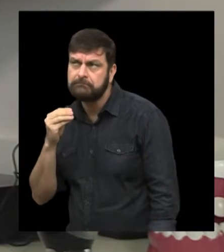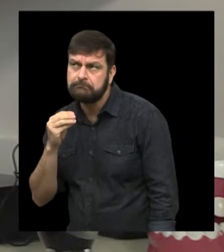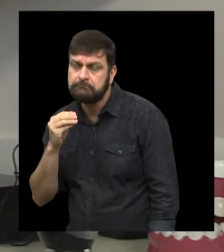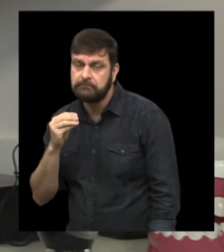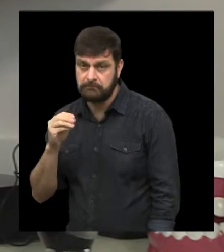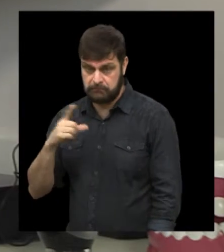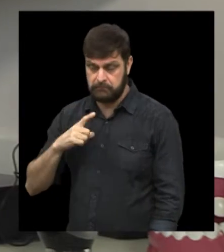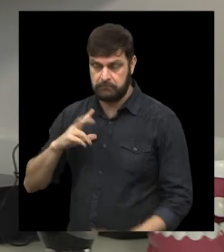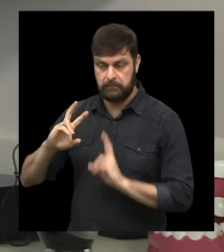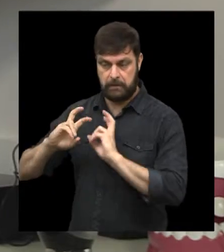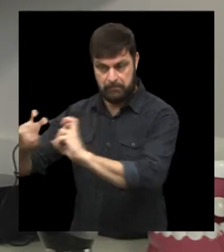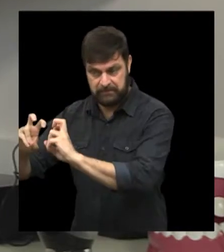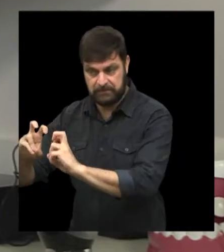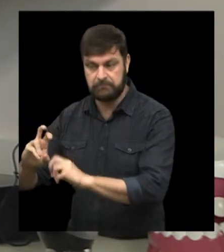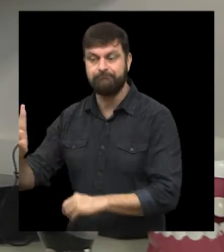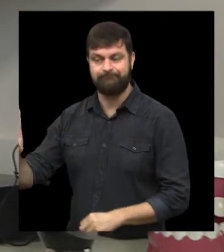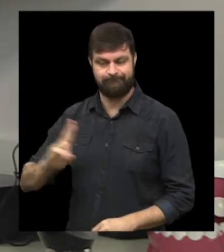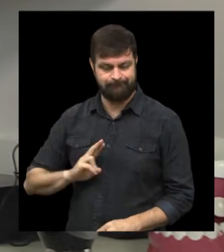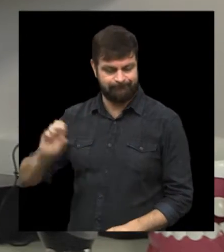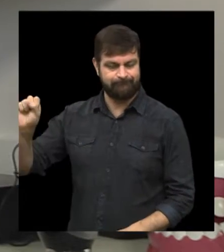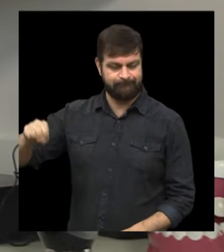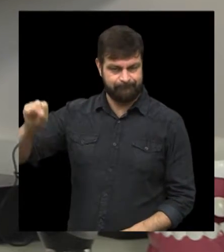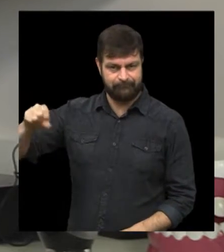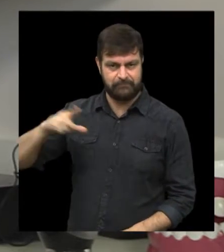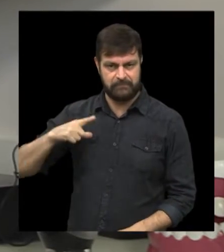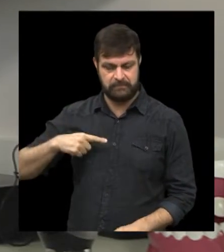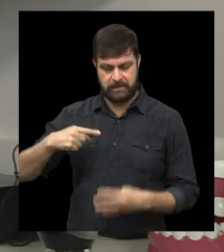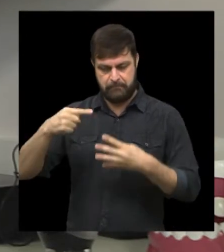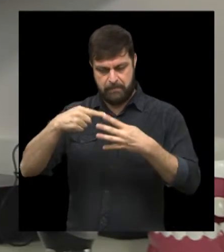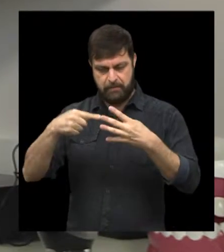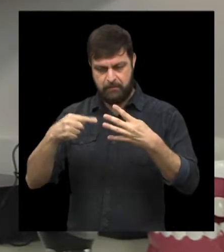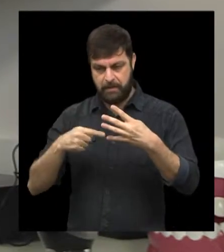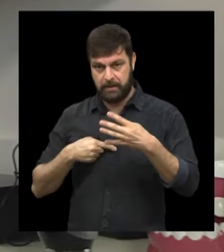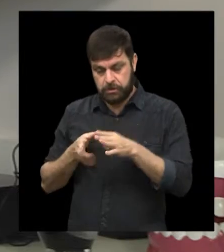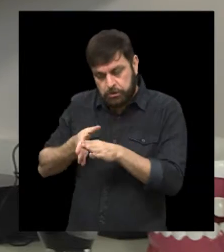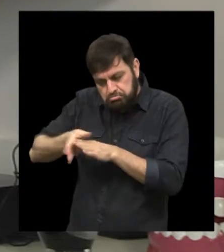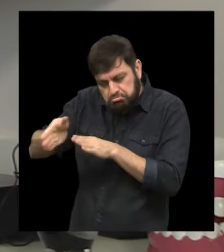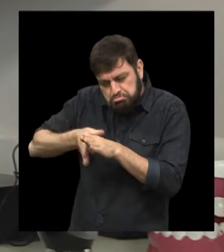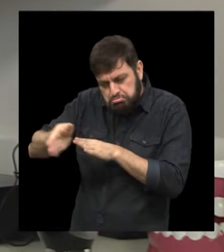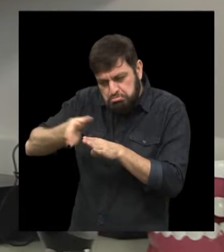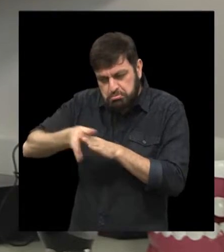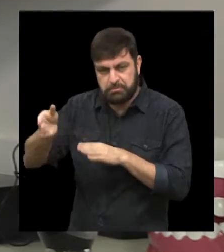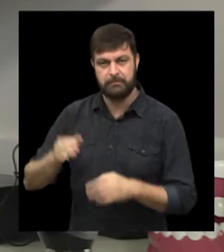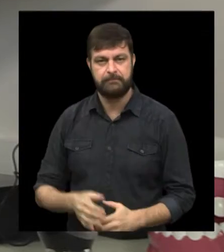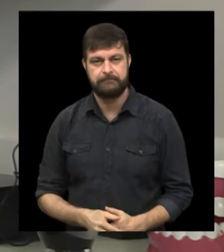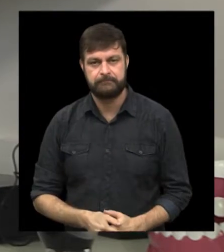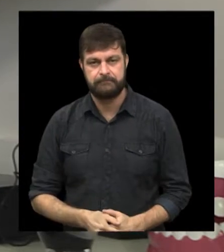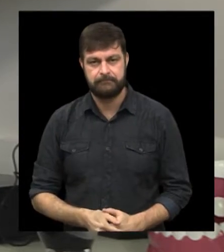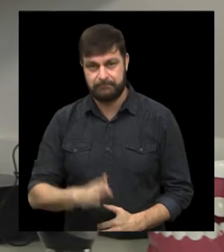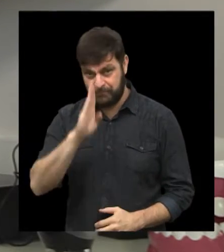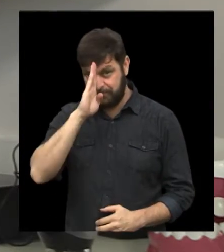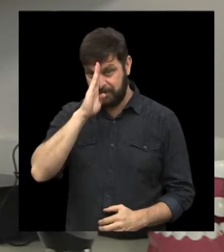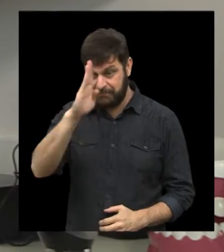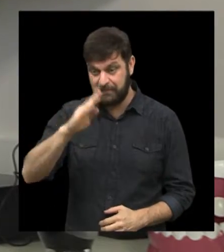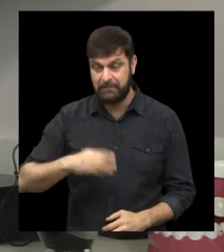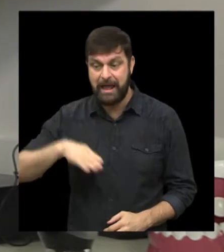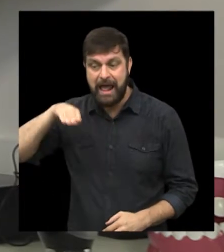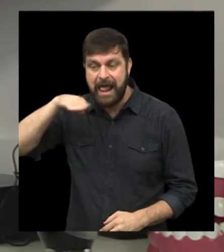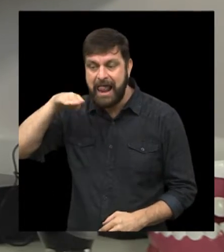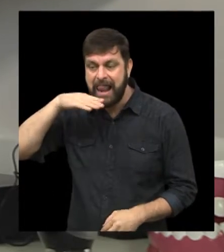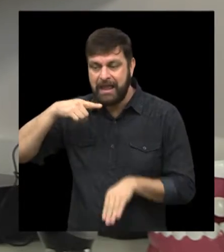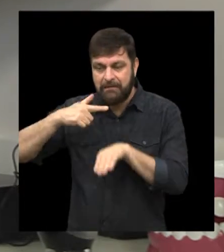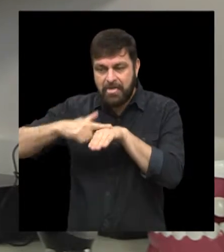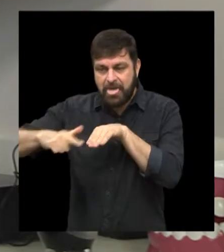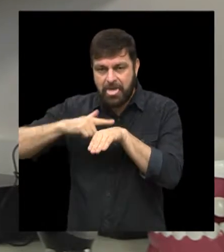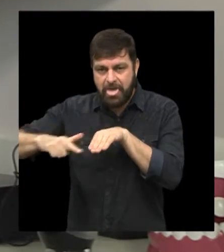Se realmente for positiva a resposta, aí sim ele vai seguir as dicas passo a passo que a gente costuma fornecer. Principalmente a limpeza da língua. gente